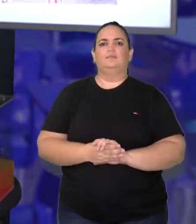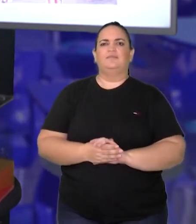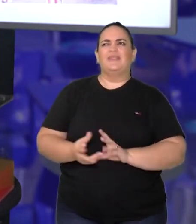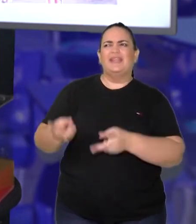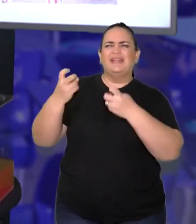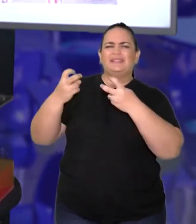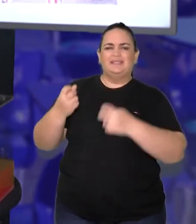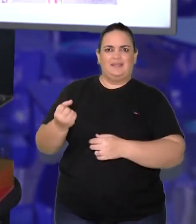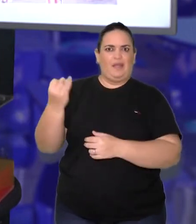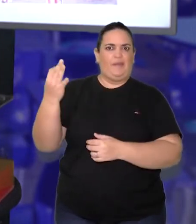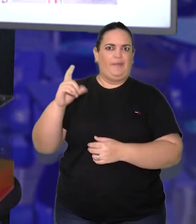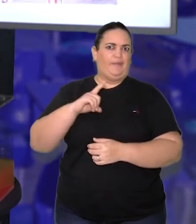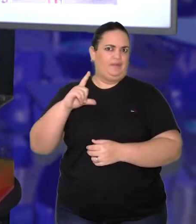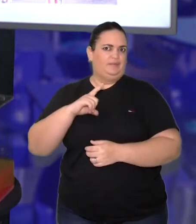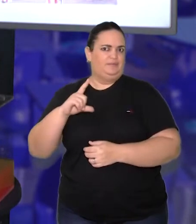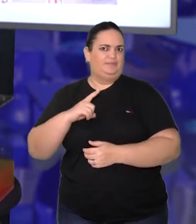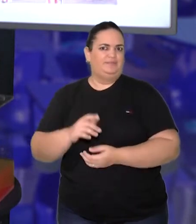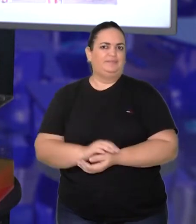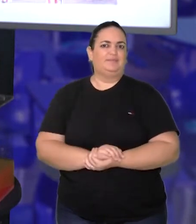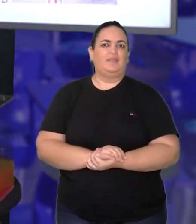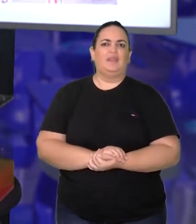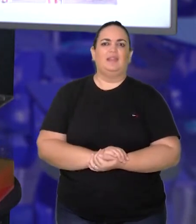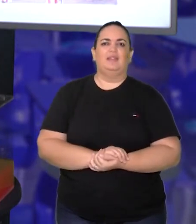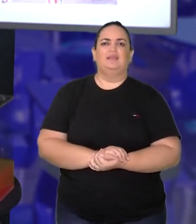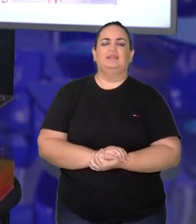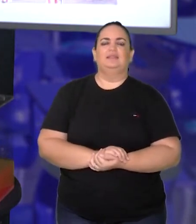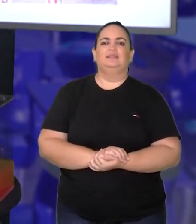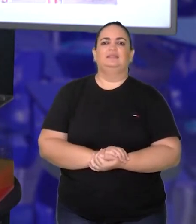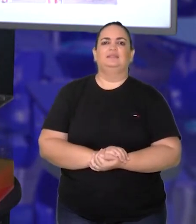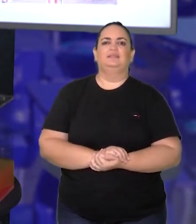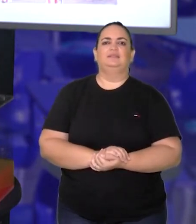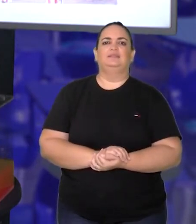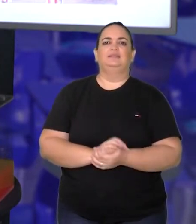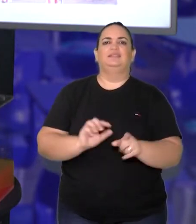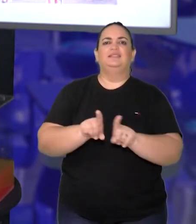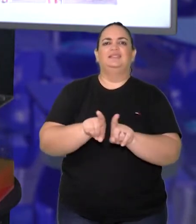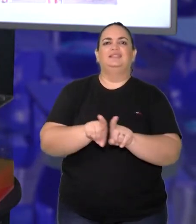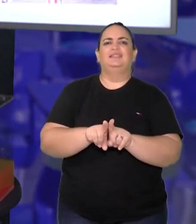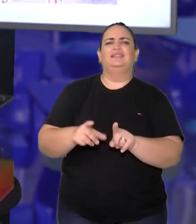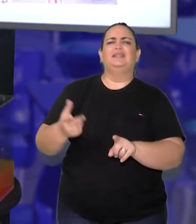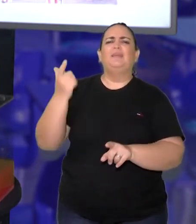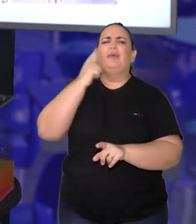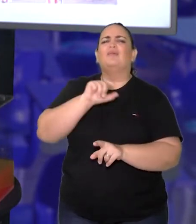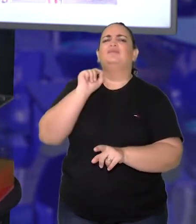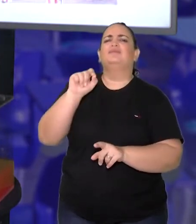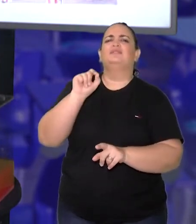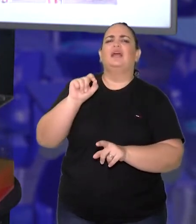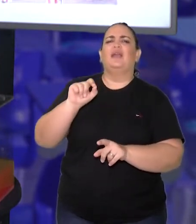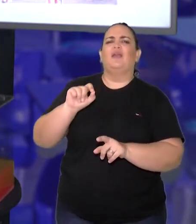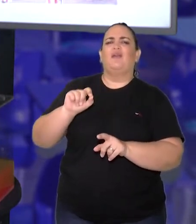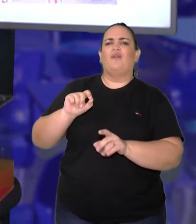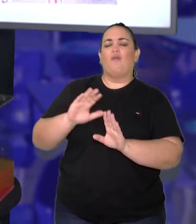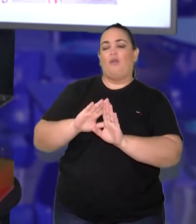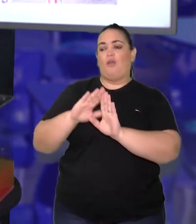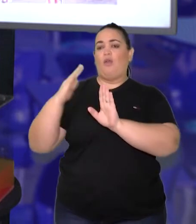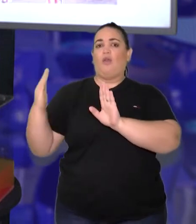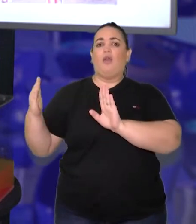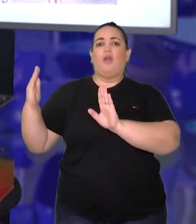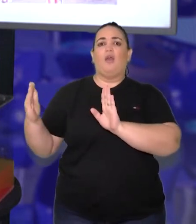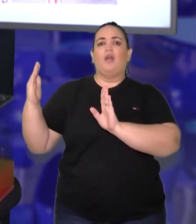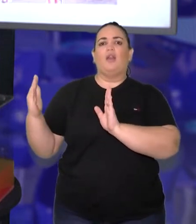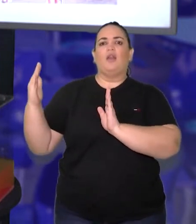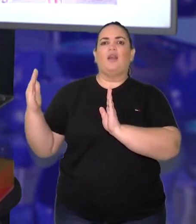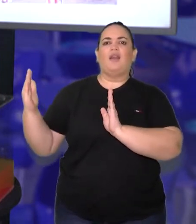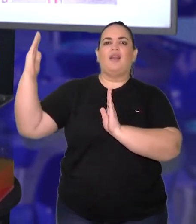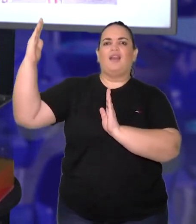cubinhos a gente tem, Quantos containers a gente tem na vista frontal. Consegue também verificar na vista lateral e